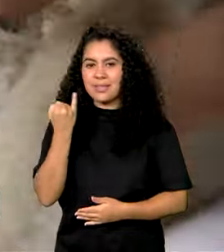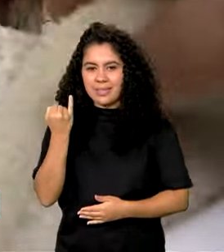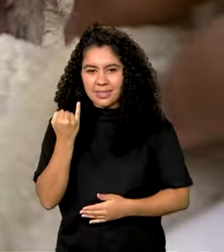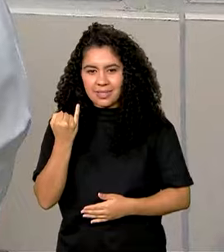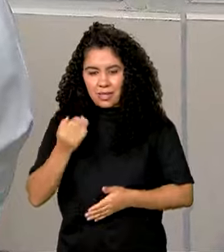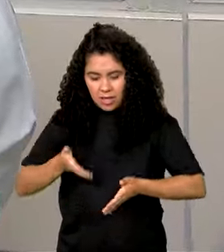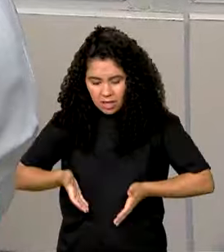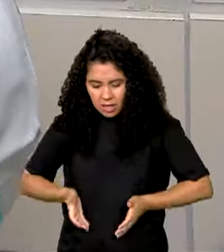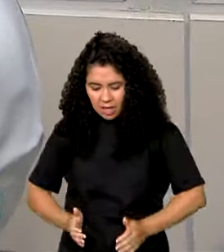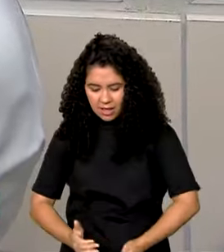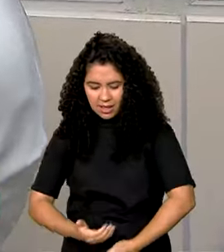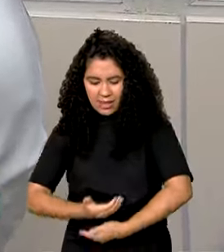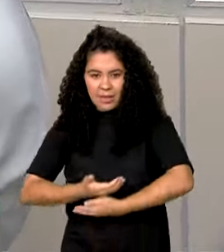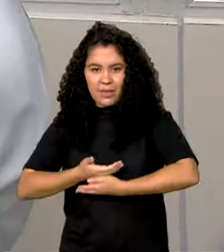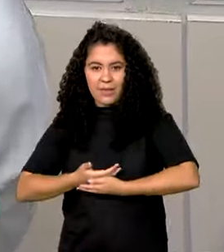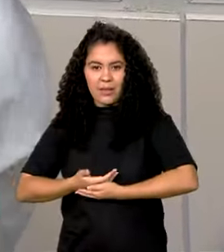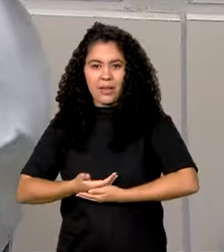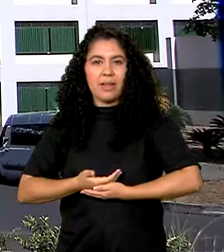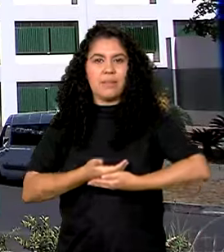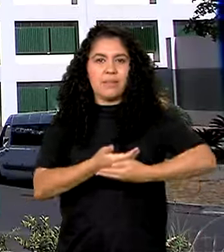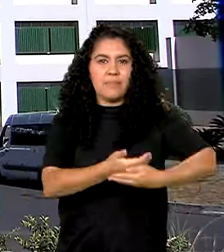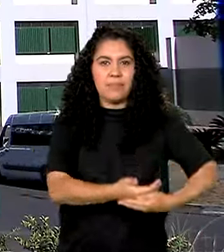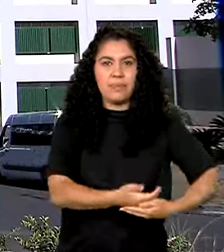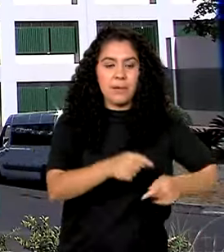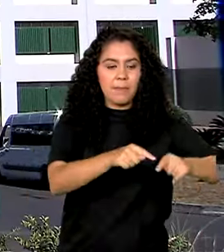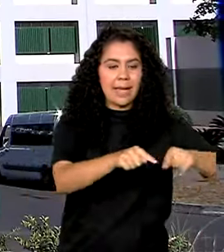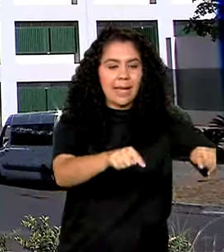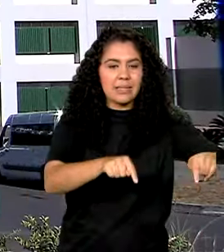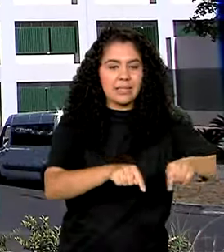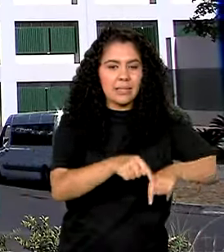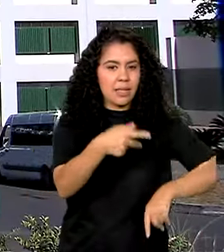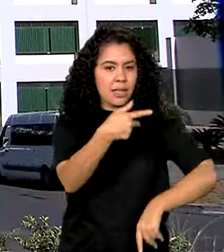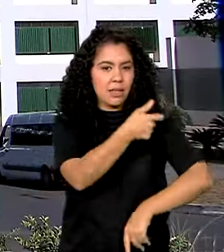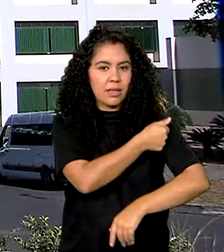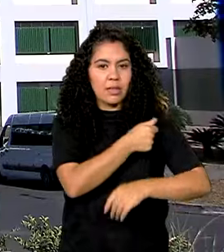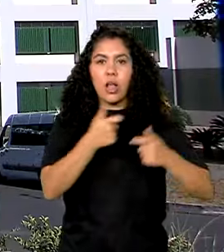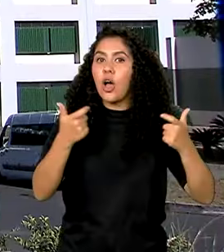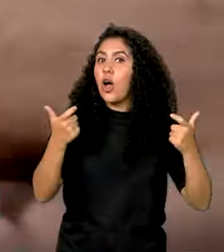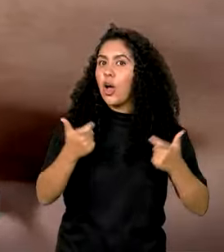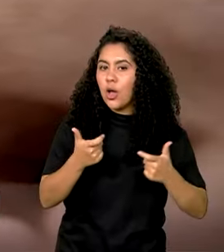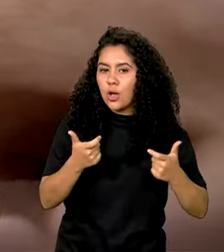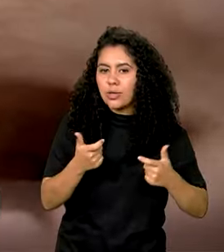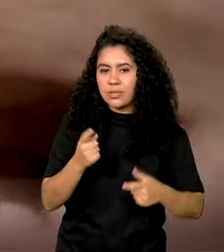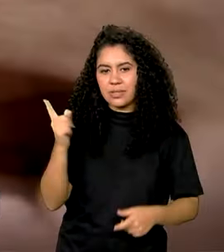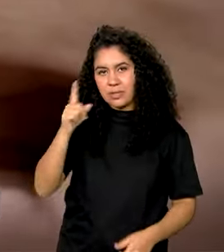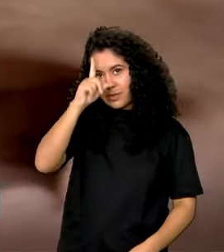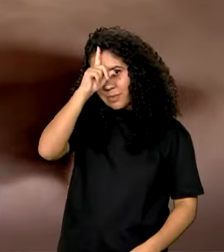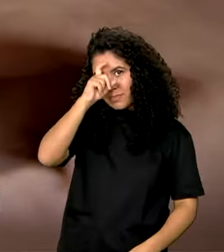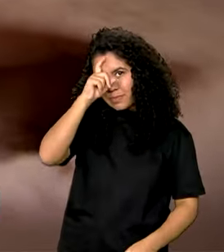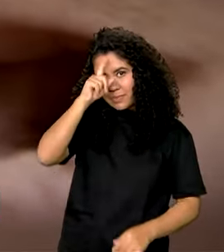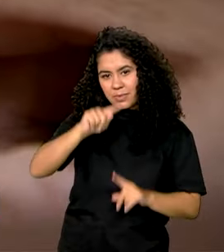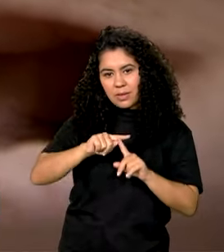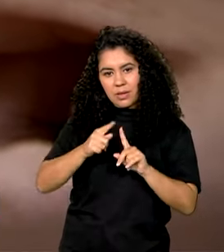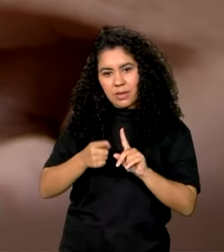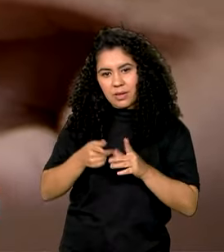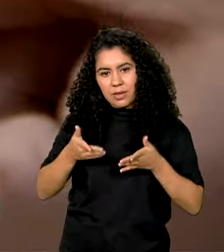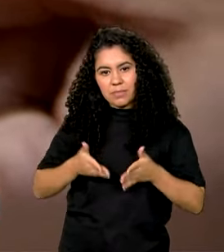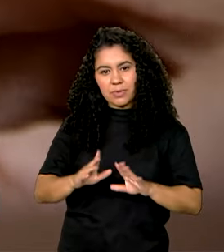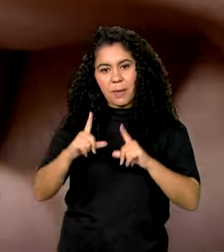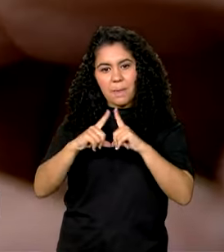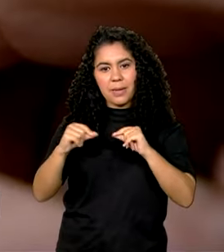centro obstétrico para a sala de vacinas, dentro dessa maternidade em Brasília. A picadinha no braço